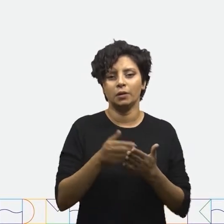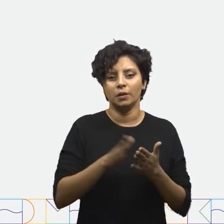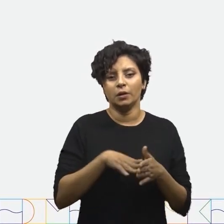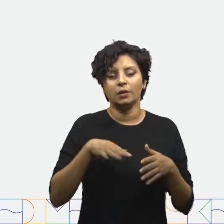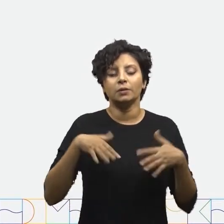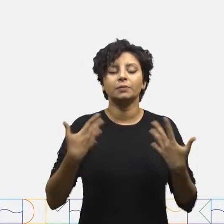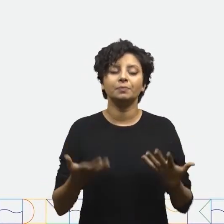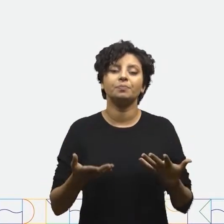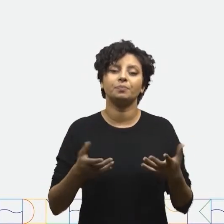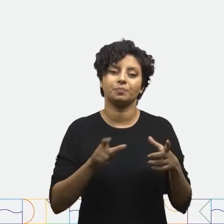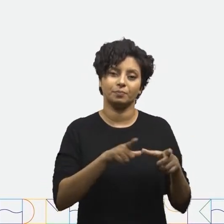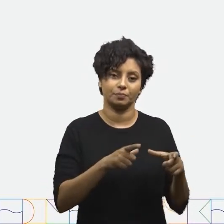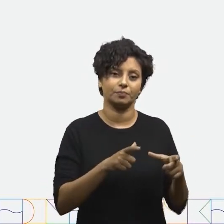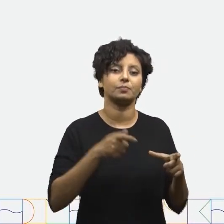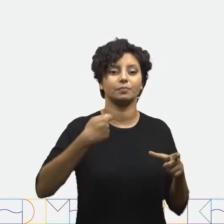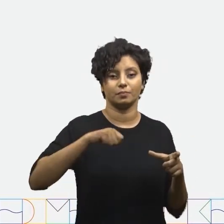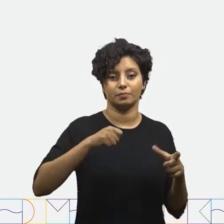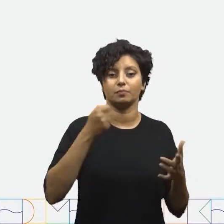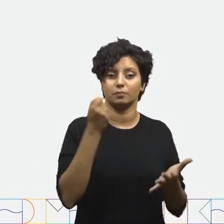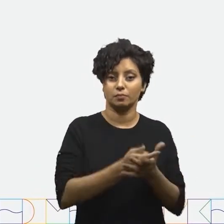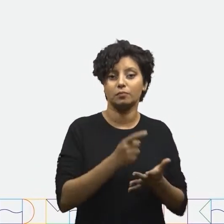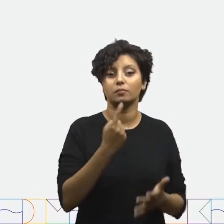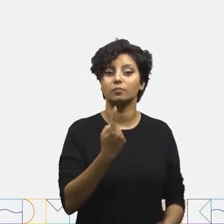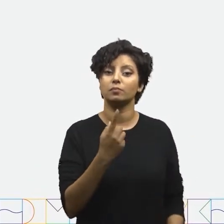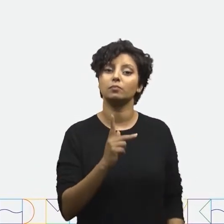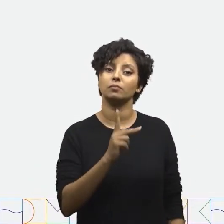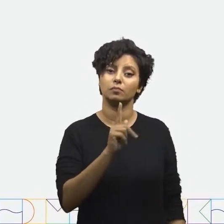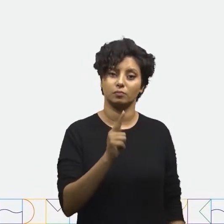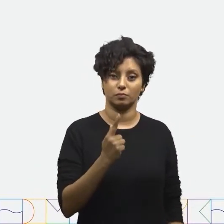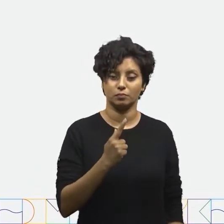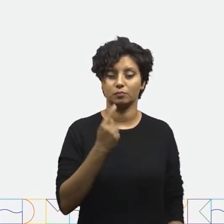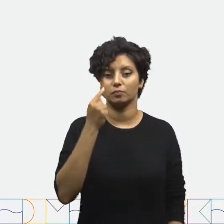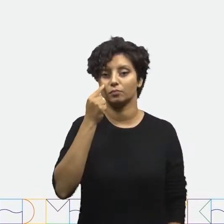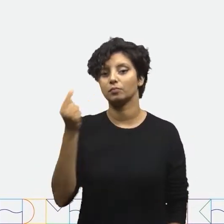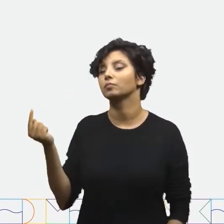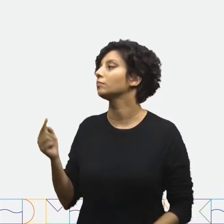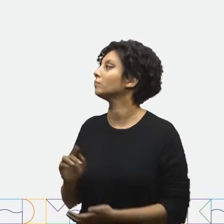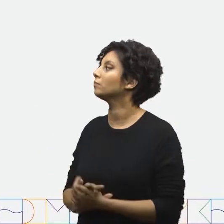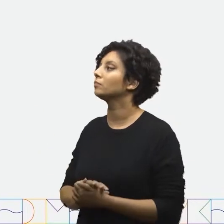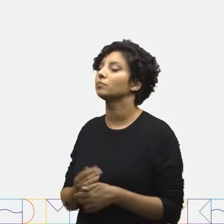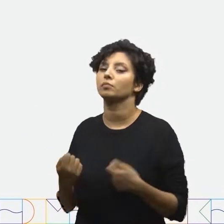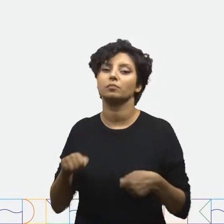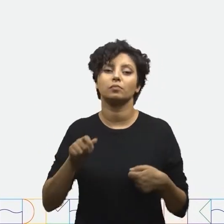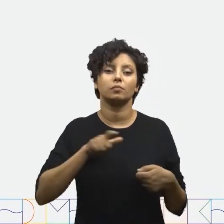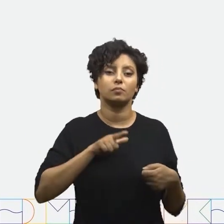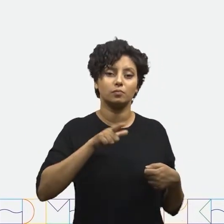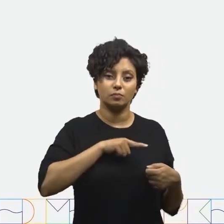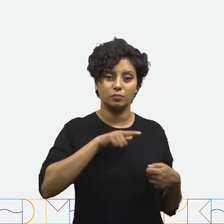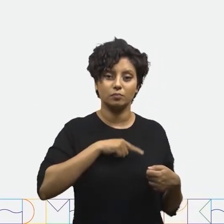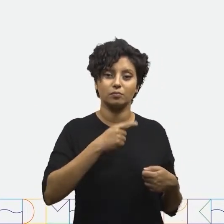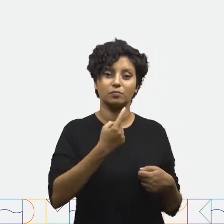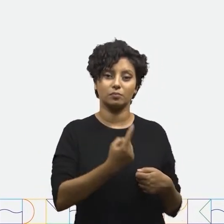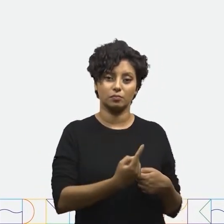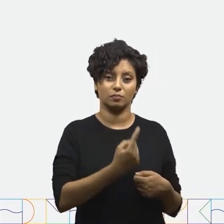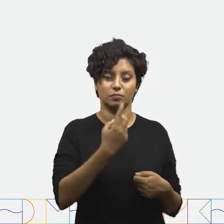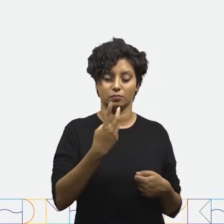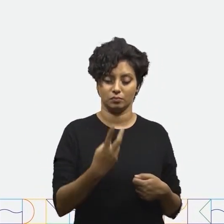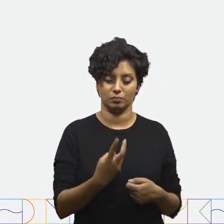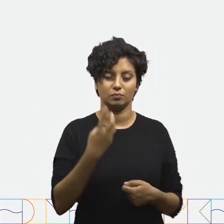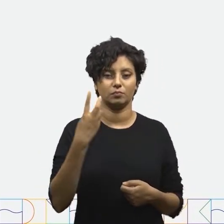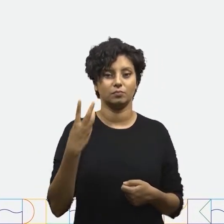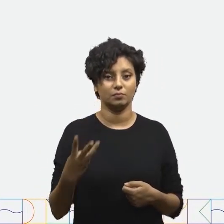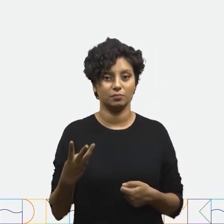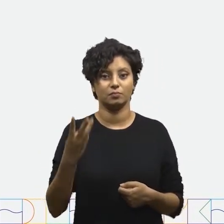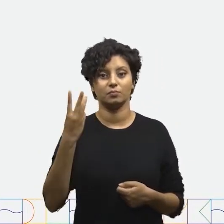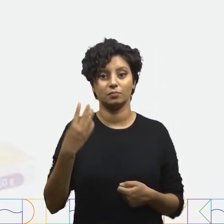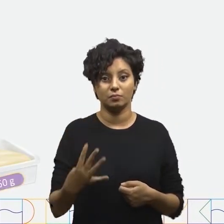Quantos potes eu devo levar para ter um quilo de margarina? Eu devo levar um, dois,